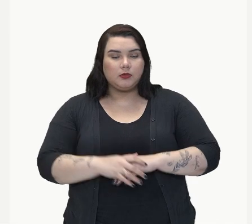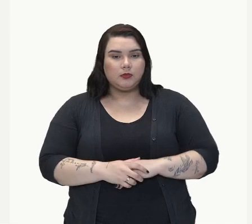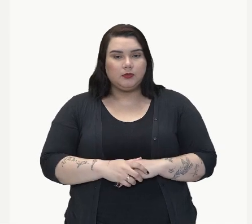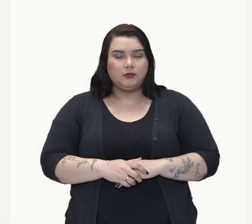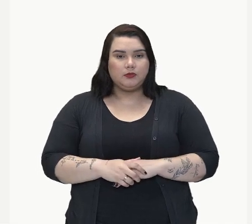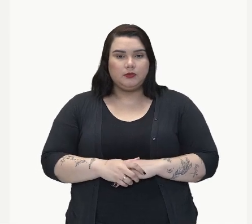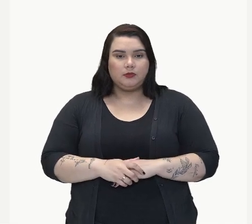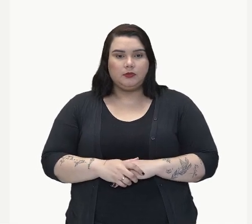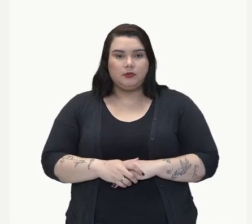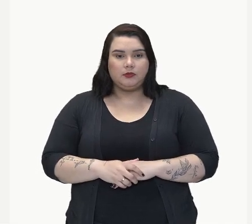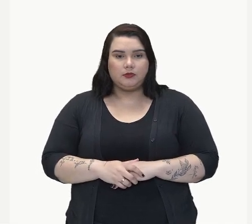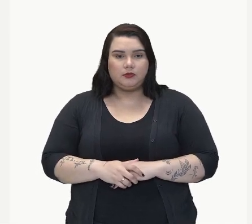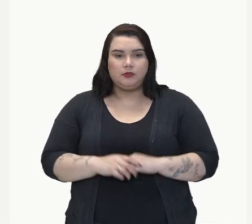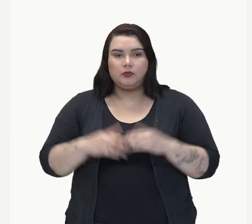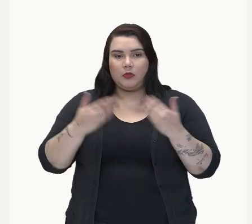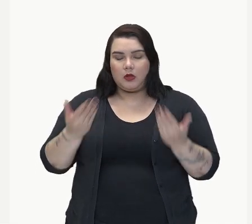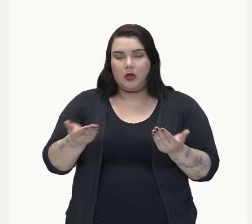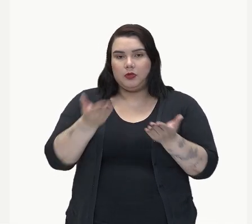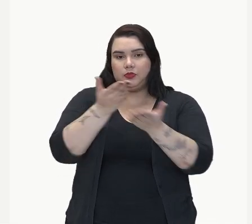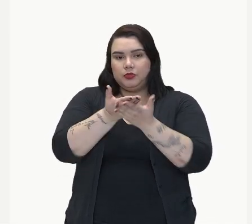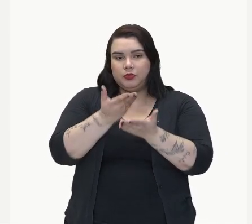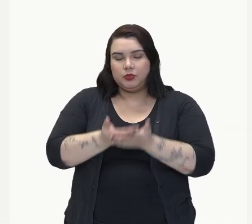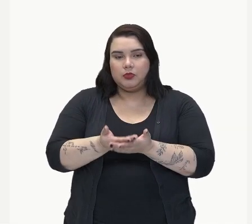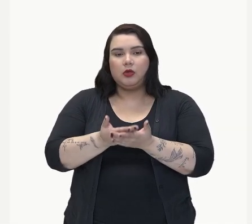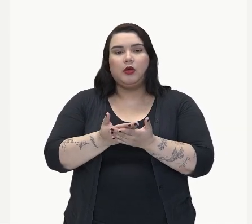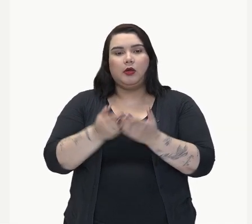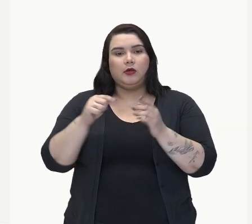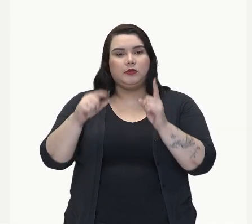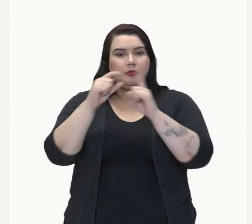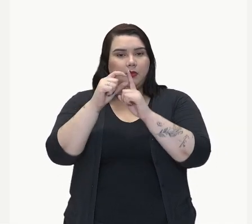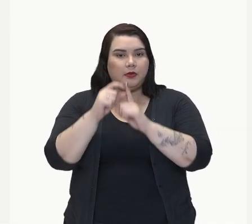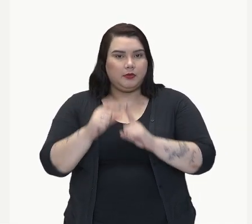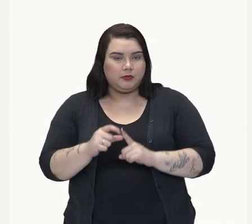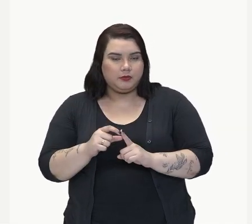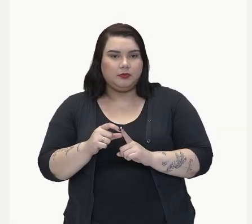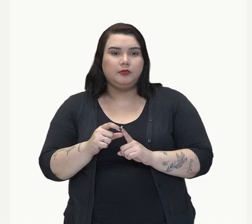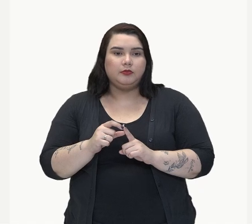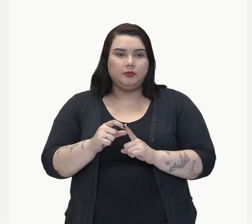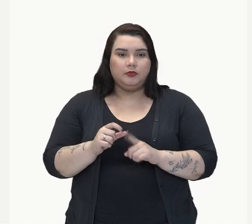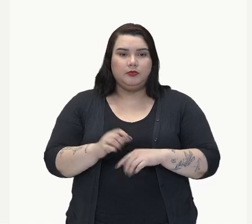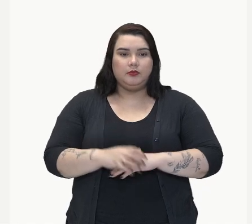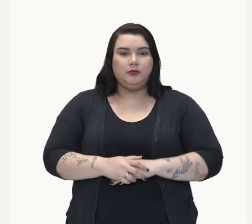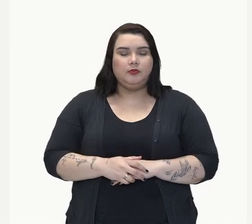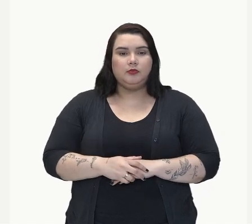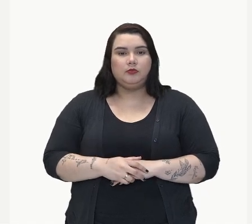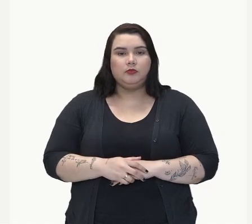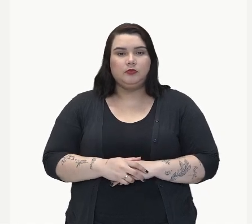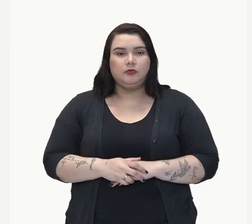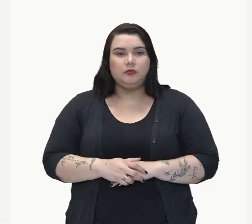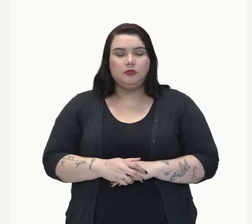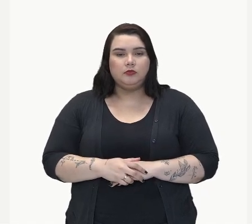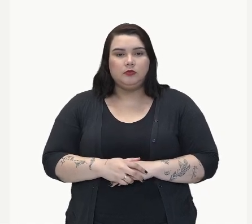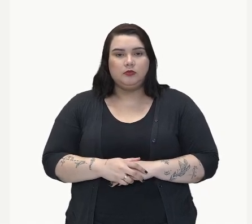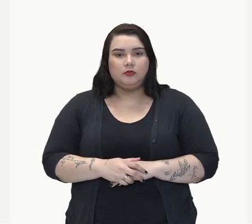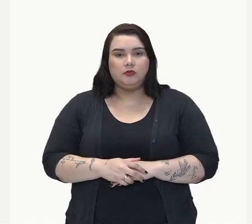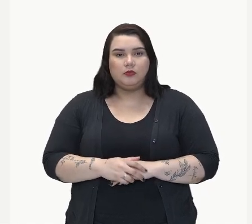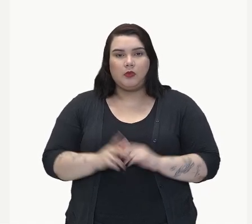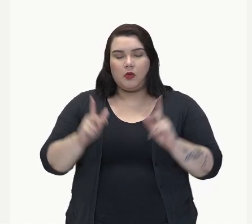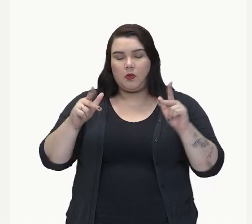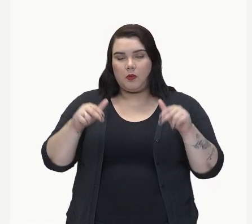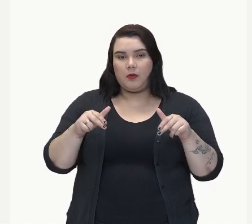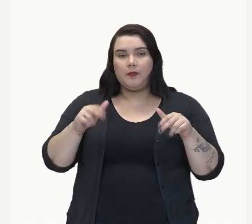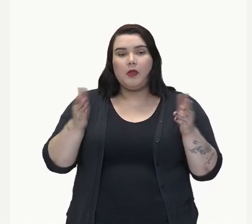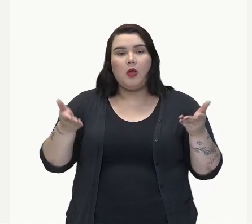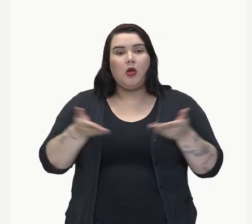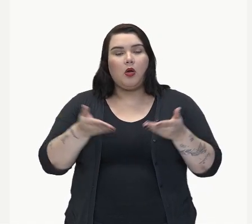Então, é isso. Dá a mesma. E do... Obrigada, né? Agora